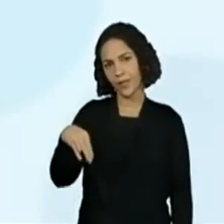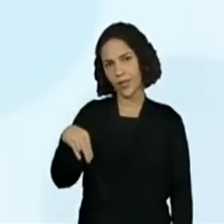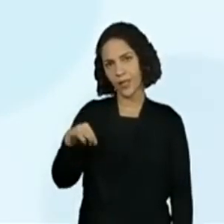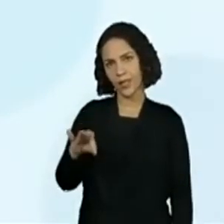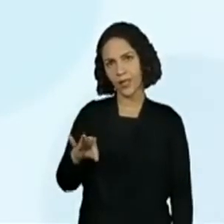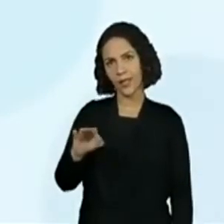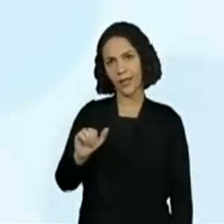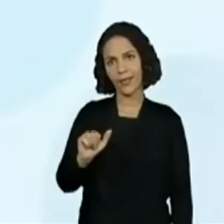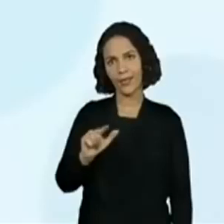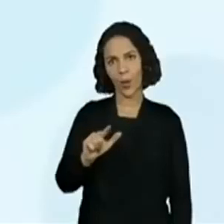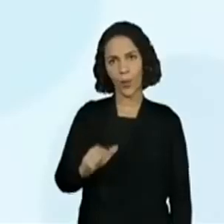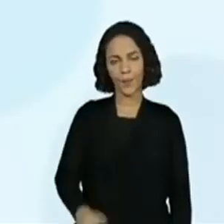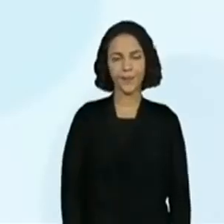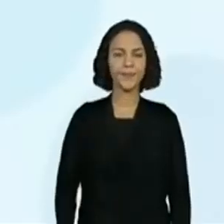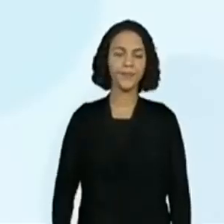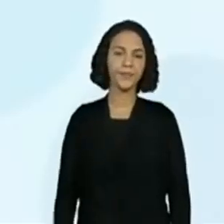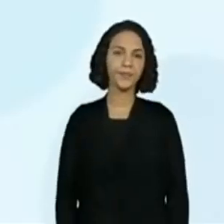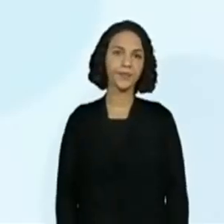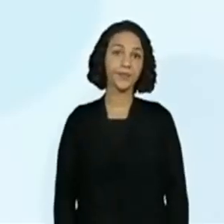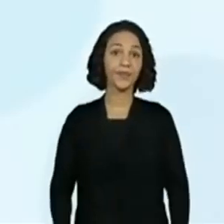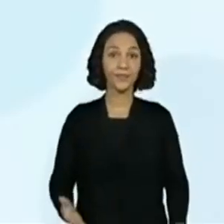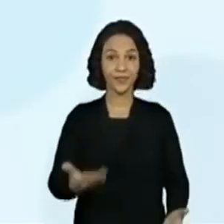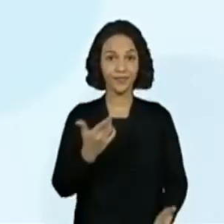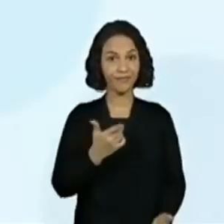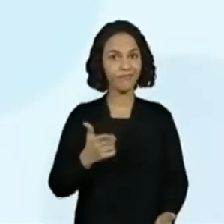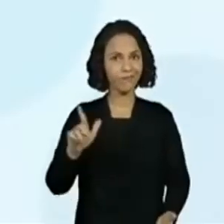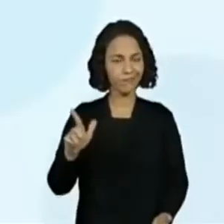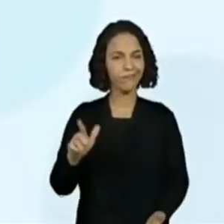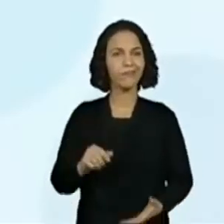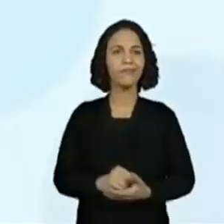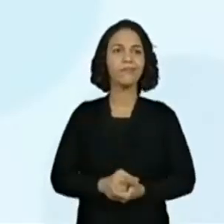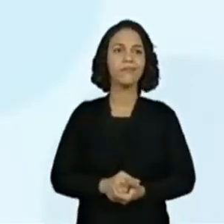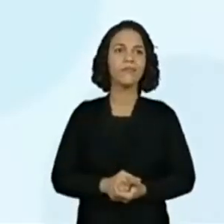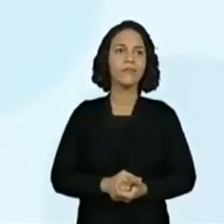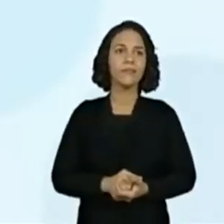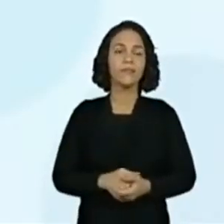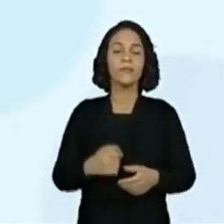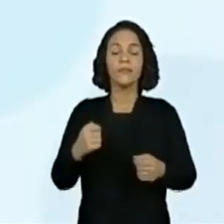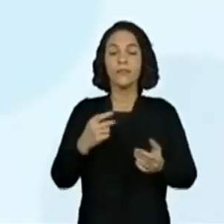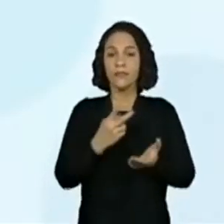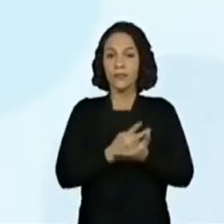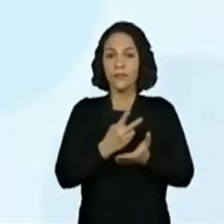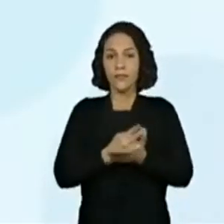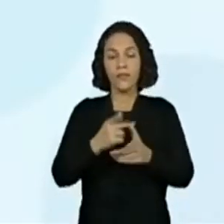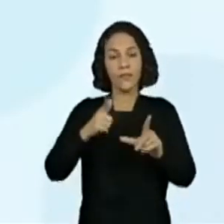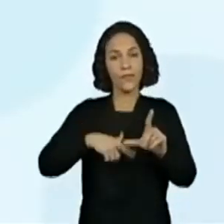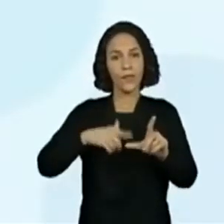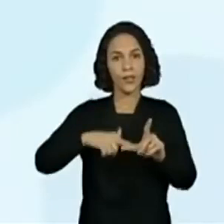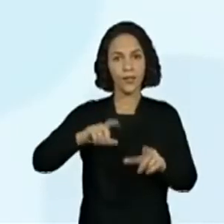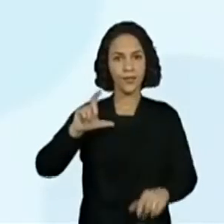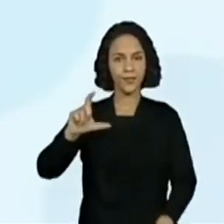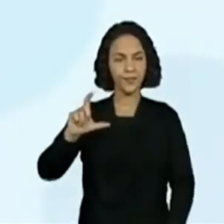Vamos para o próximo verso? Sim. Como é verso, vou repetir. gente precisa manter a letra maiúscula inicial.